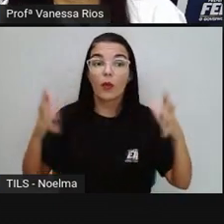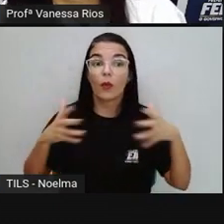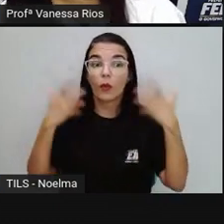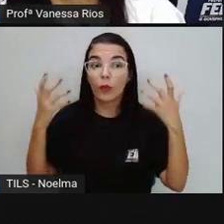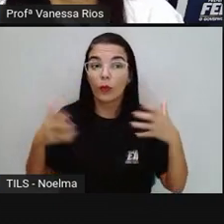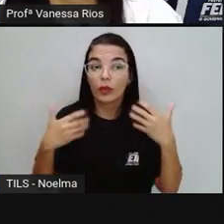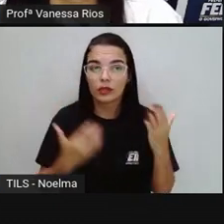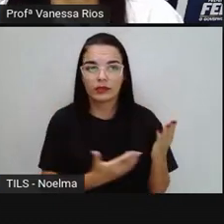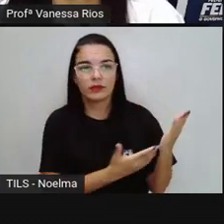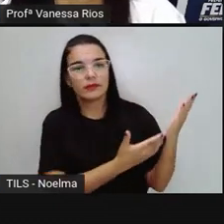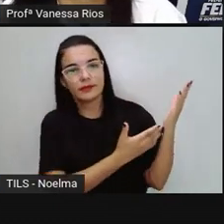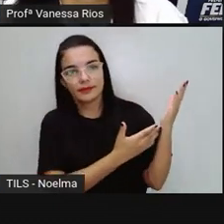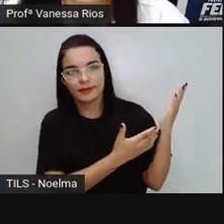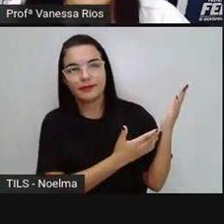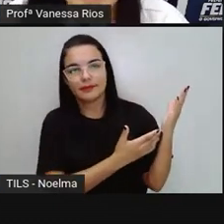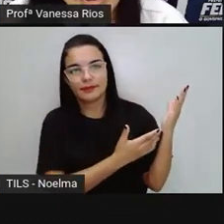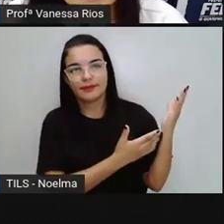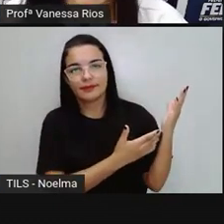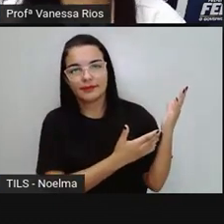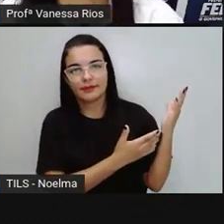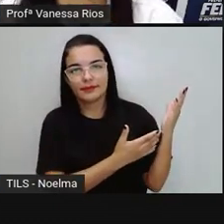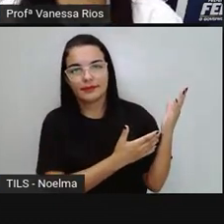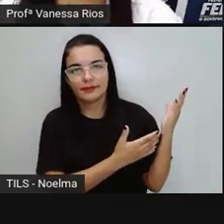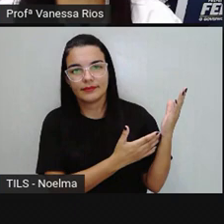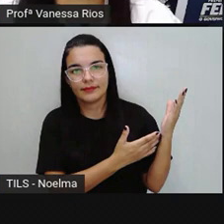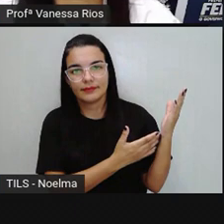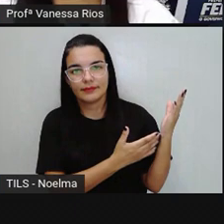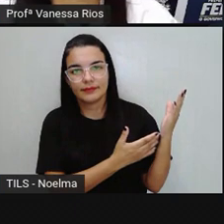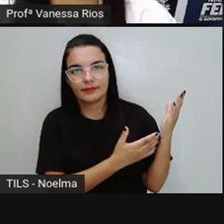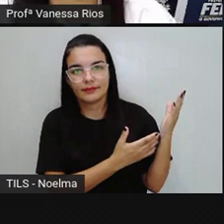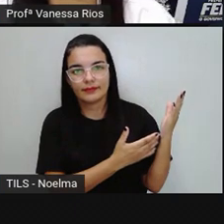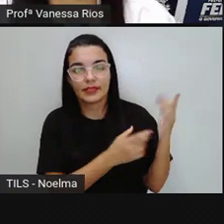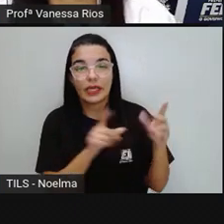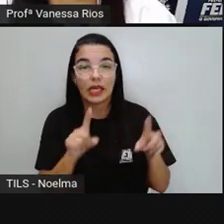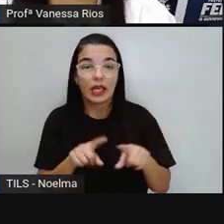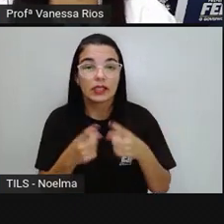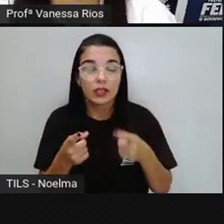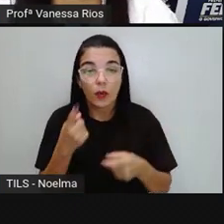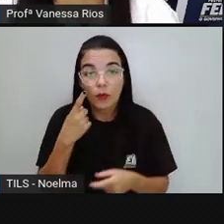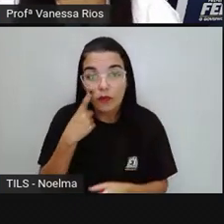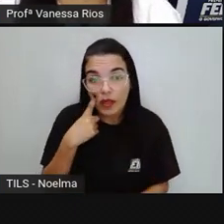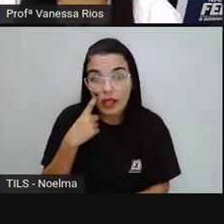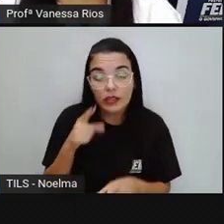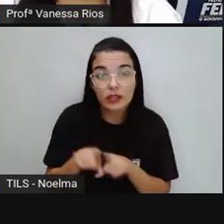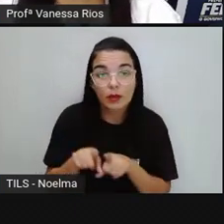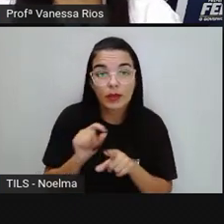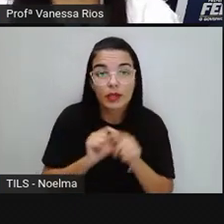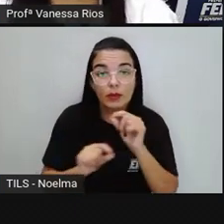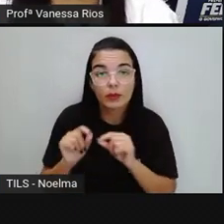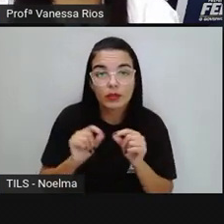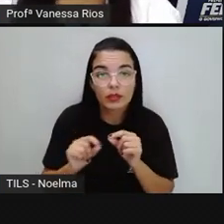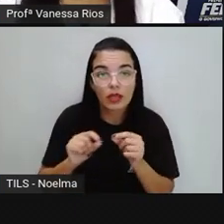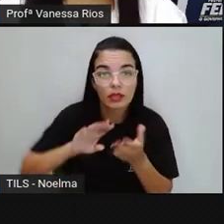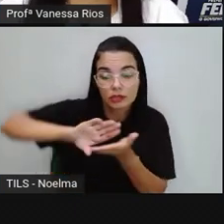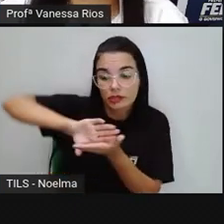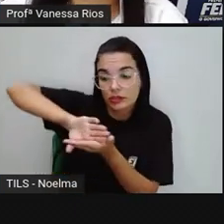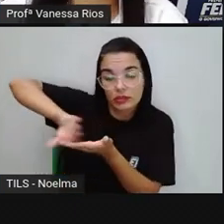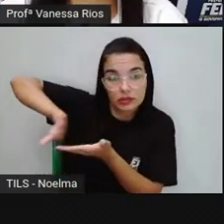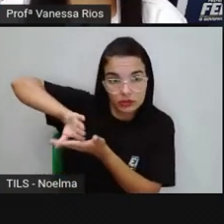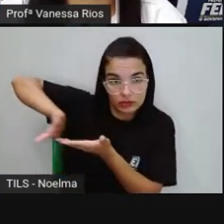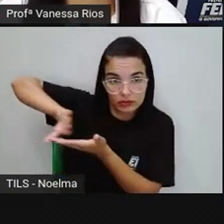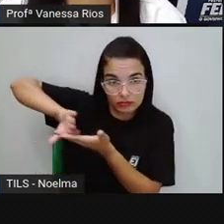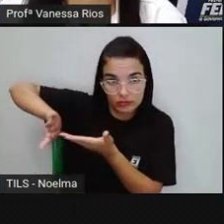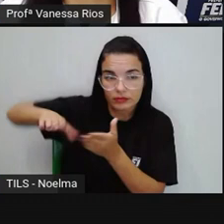que a Pró está mostrando aqui é o clima. E a gente percebe isolada, retirada aí do restante do